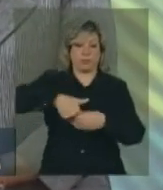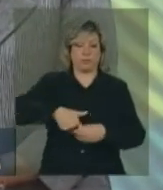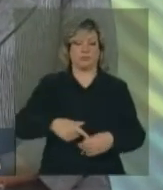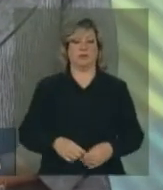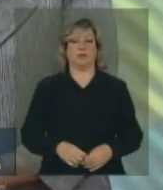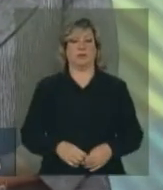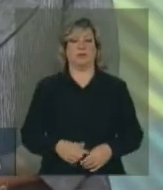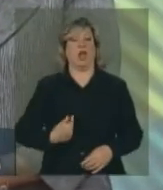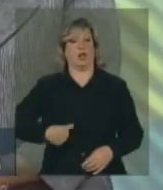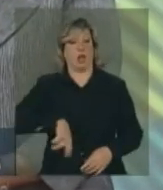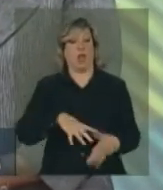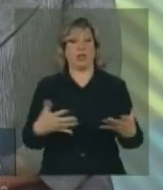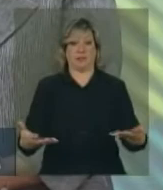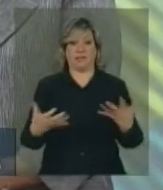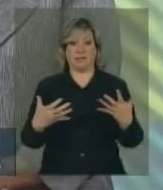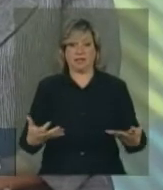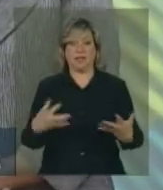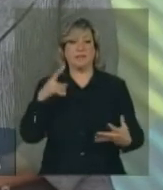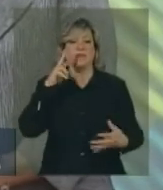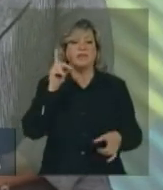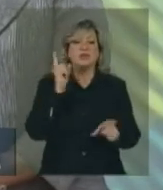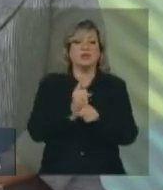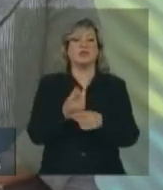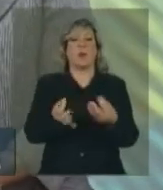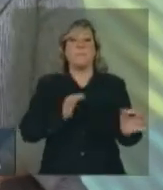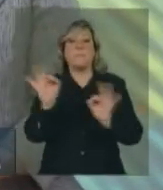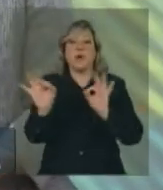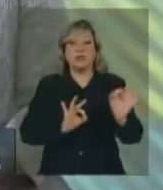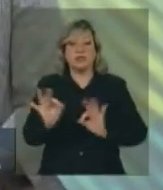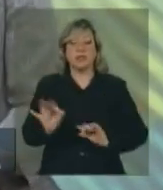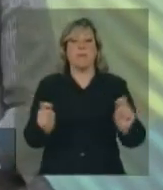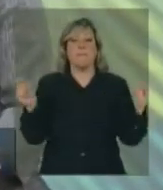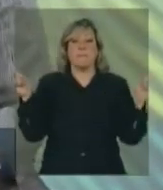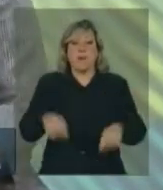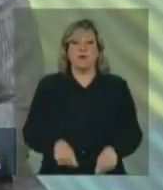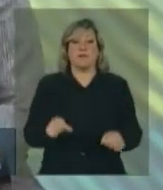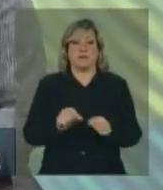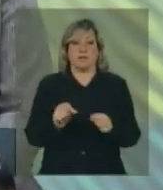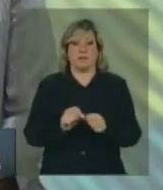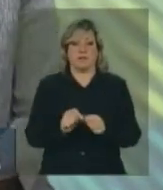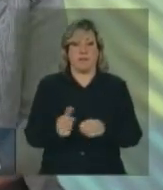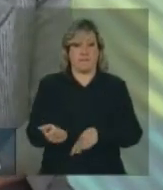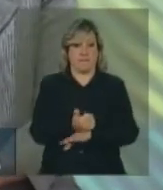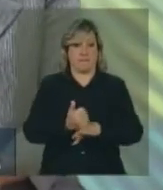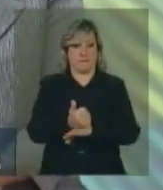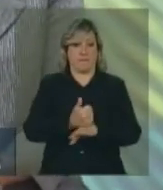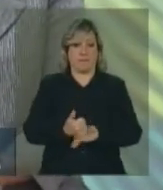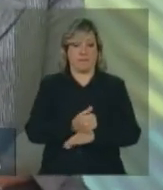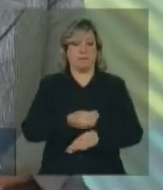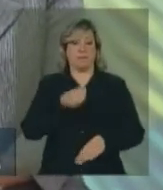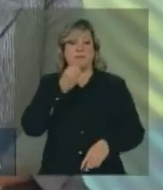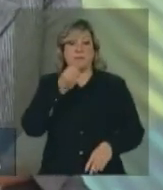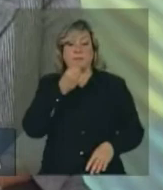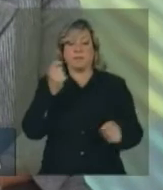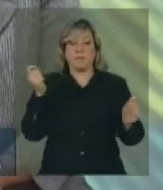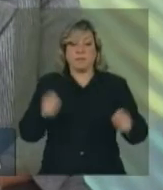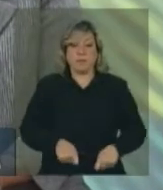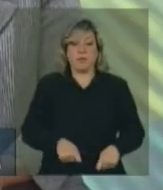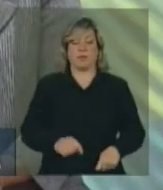Queremos identificar projetos que possam elevar a disponibilidade de recursos